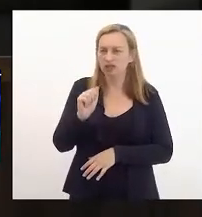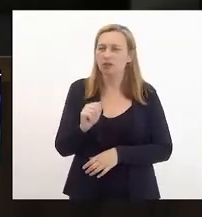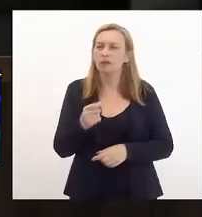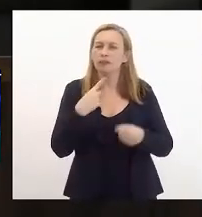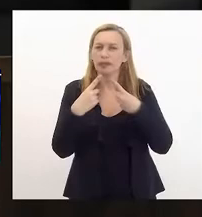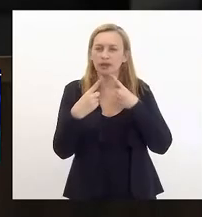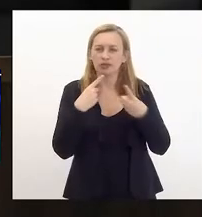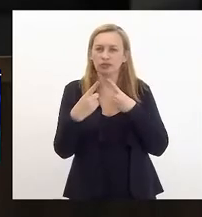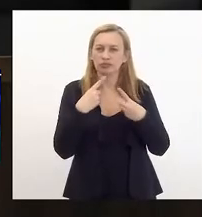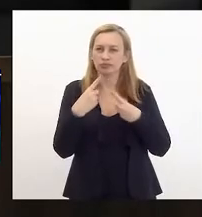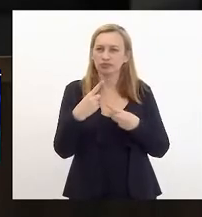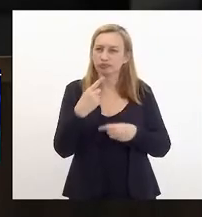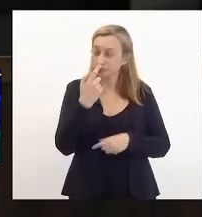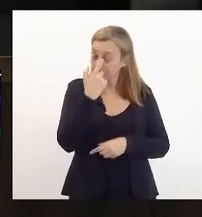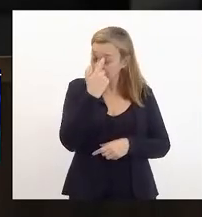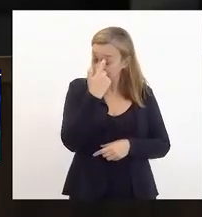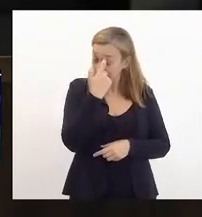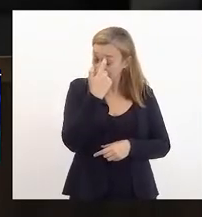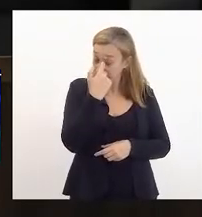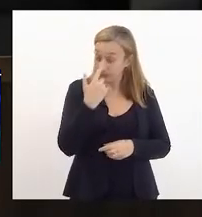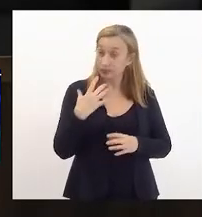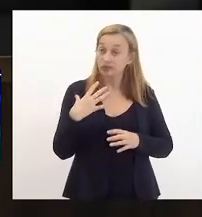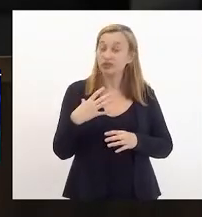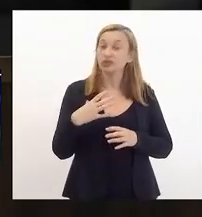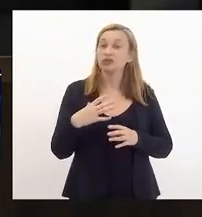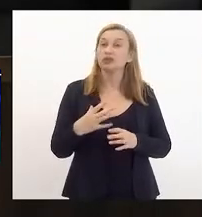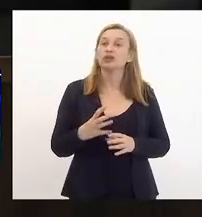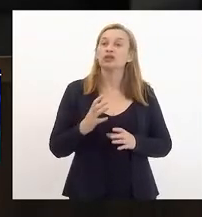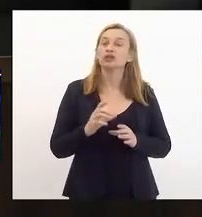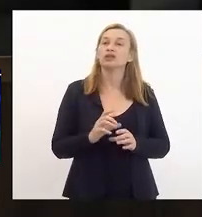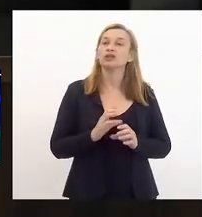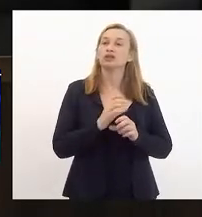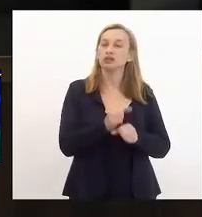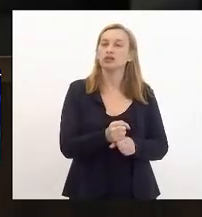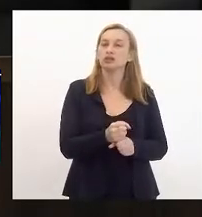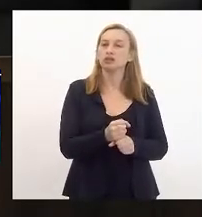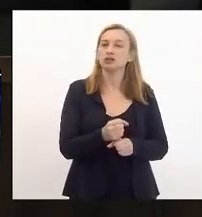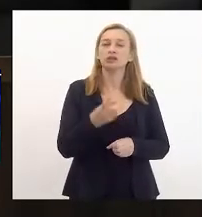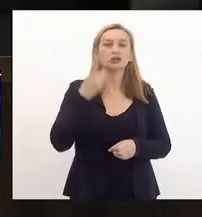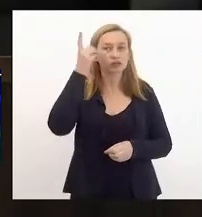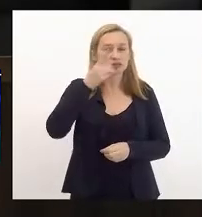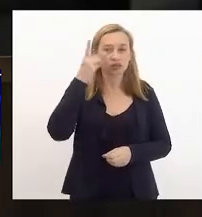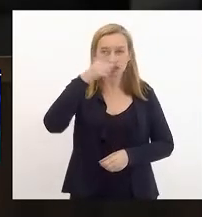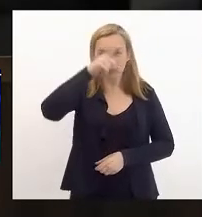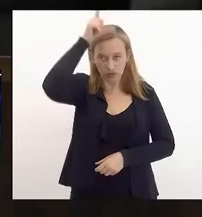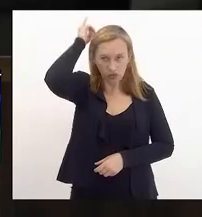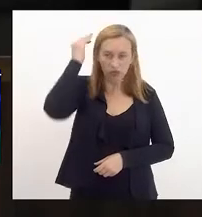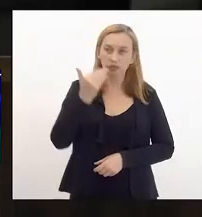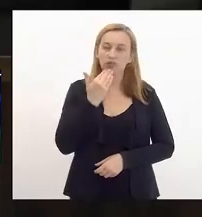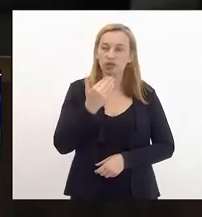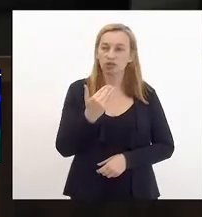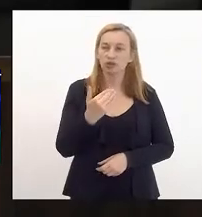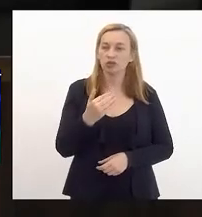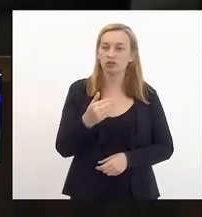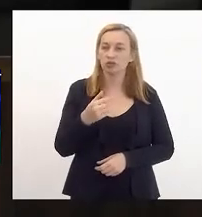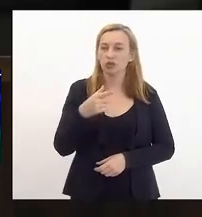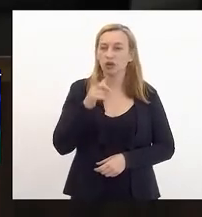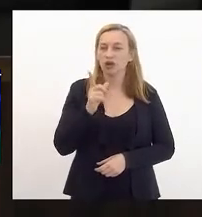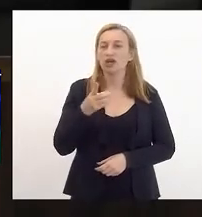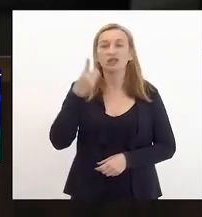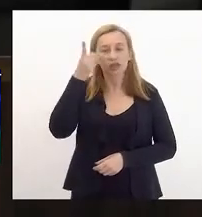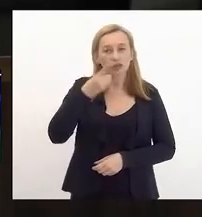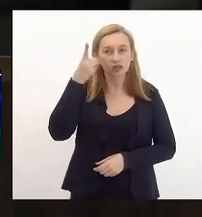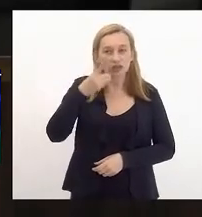para discutir a revisão do plano plurianual do deputado Luiz Paulo, que já pediu no dia de ontem. Então, são os